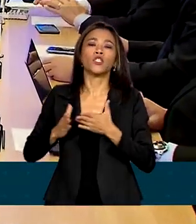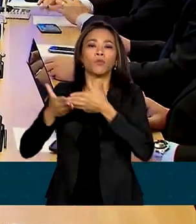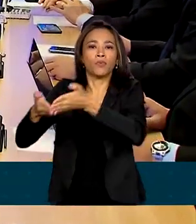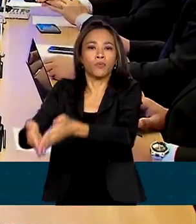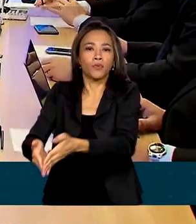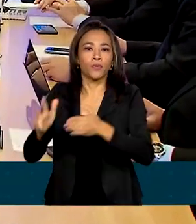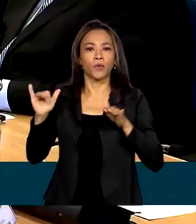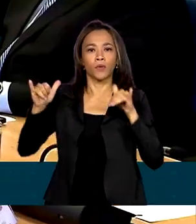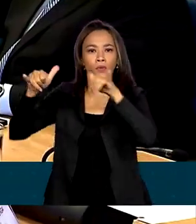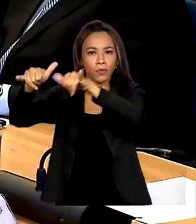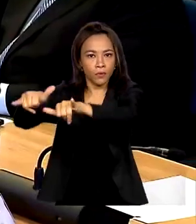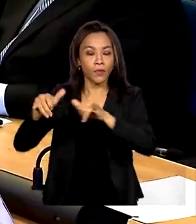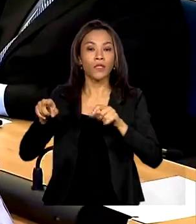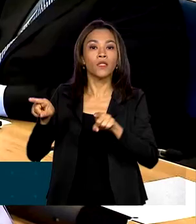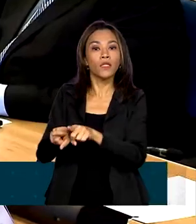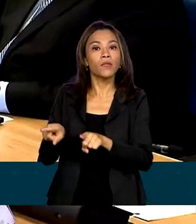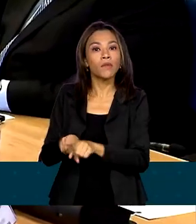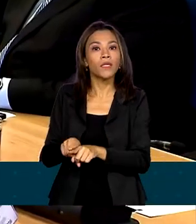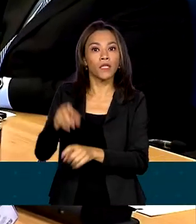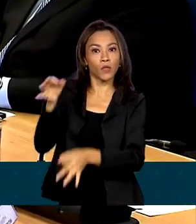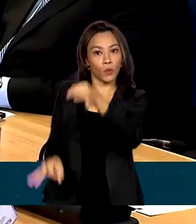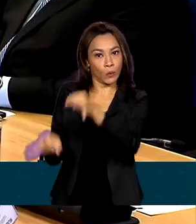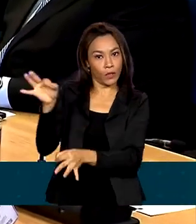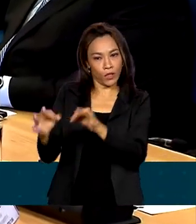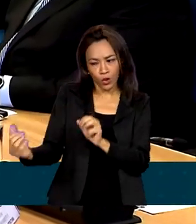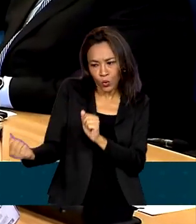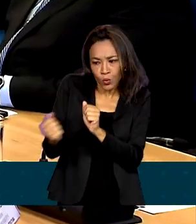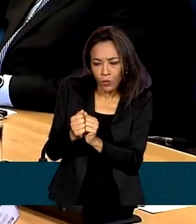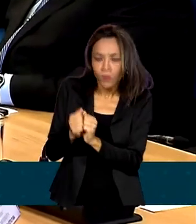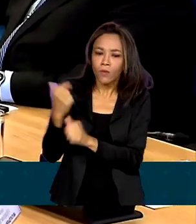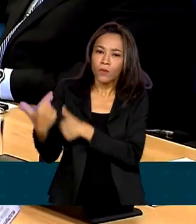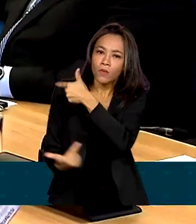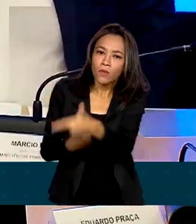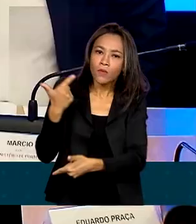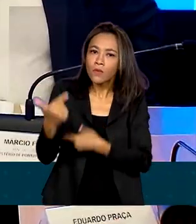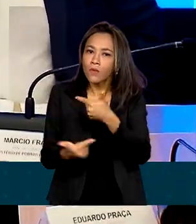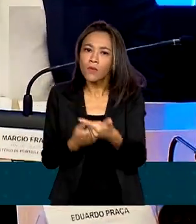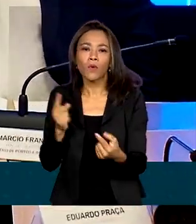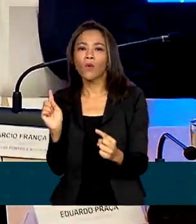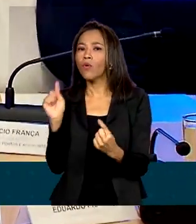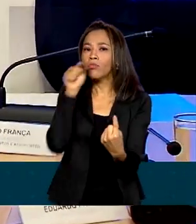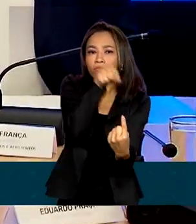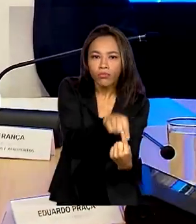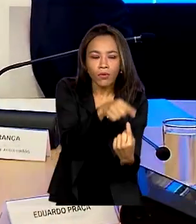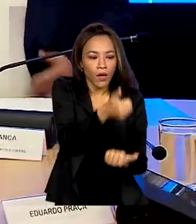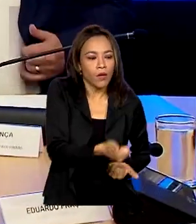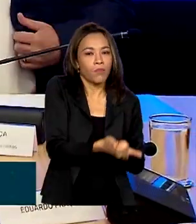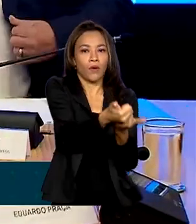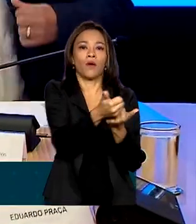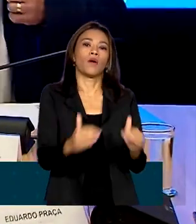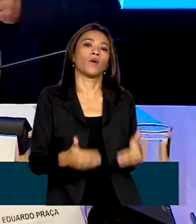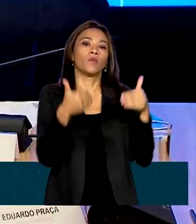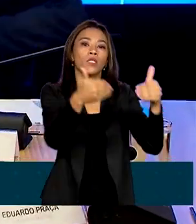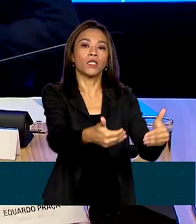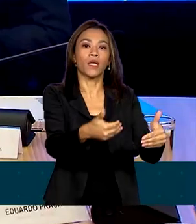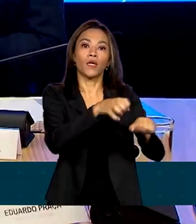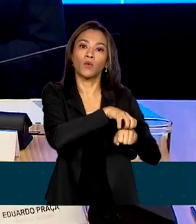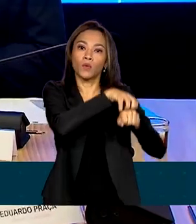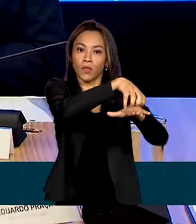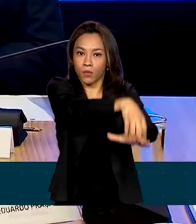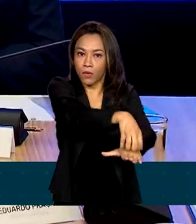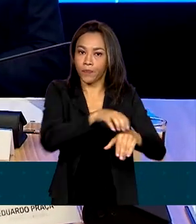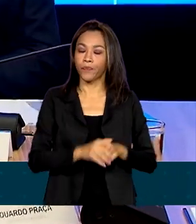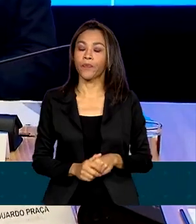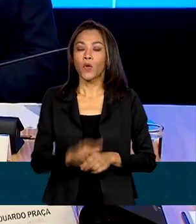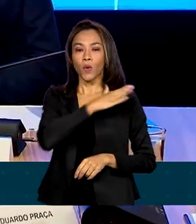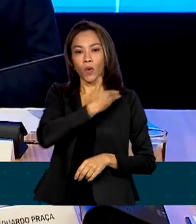e da justiça formaram uma força-tarefa para auxiliar na missão do Ministério dos Transportes. O governo federal